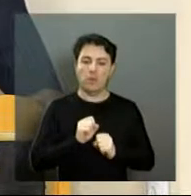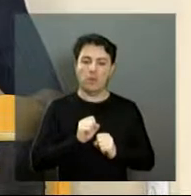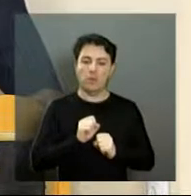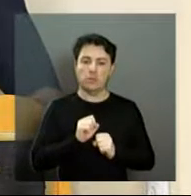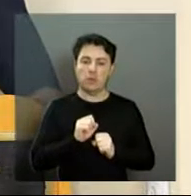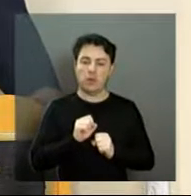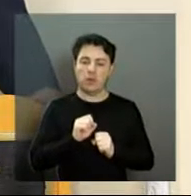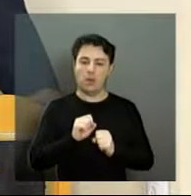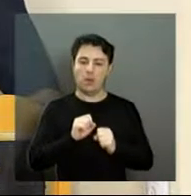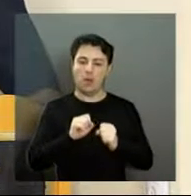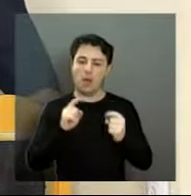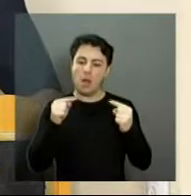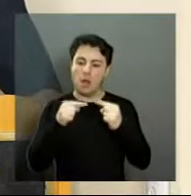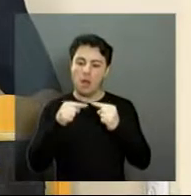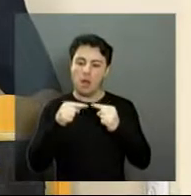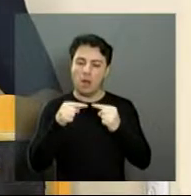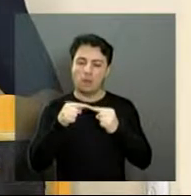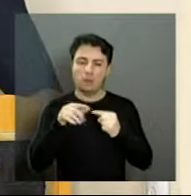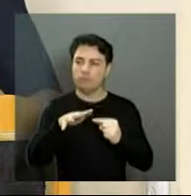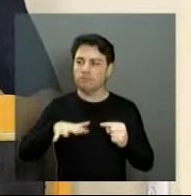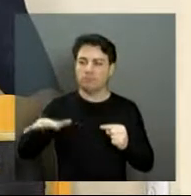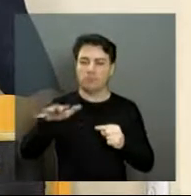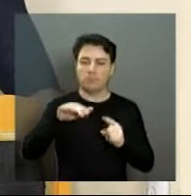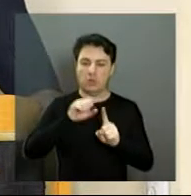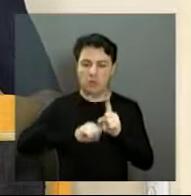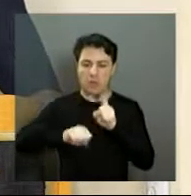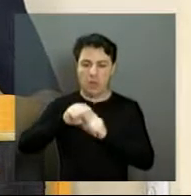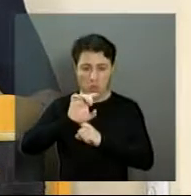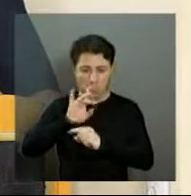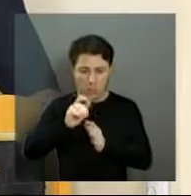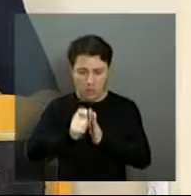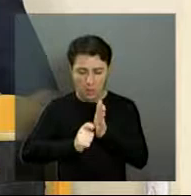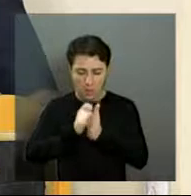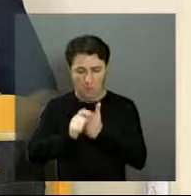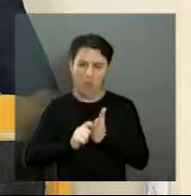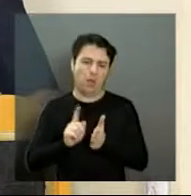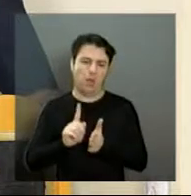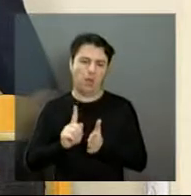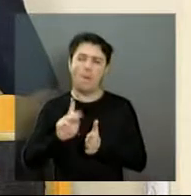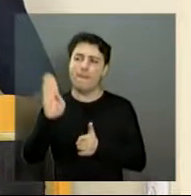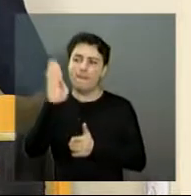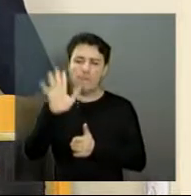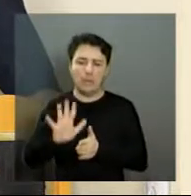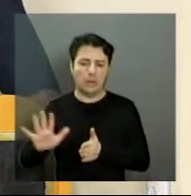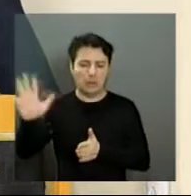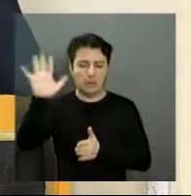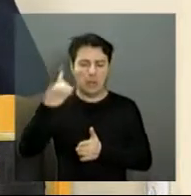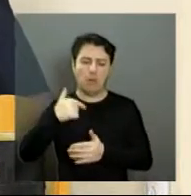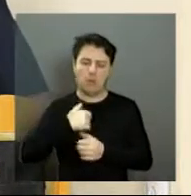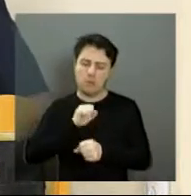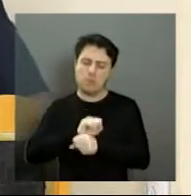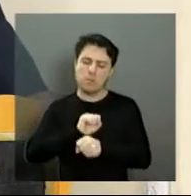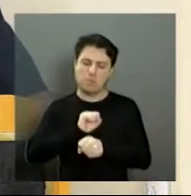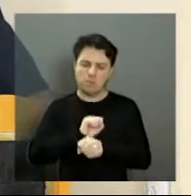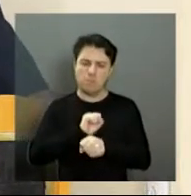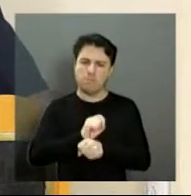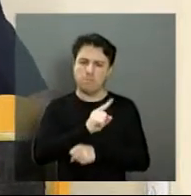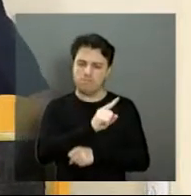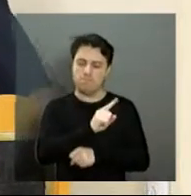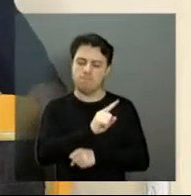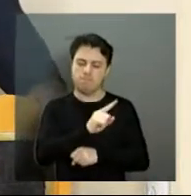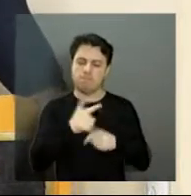nossa população, aos anseios da nossa sociedade como um todo, não só de Araraquara, mas do país. Então, é isso que eu espero, é essa esperança